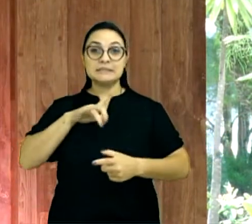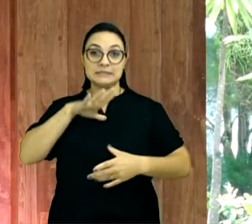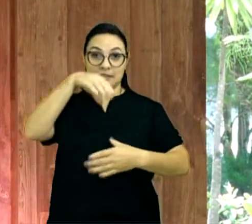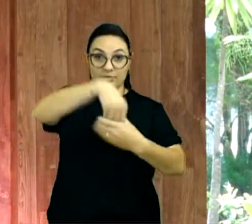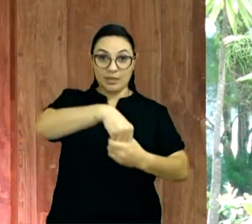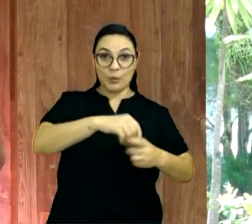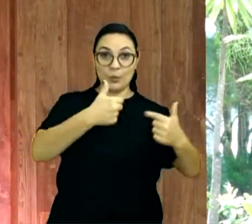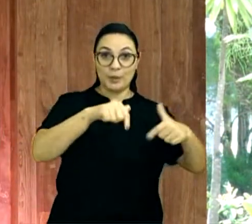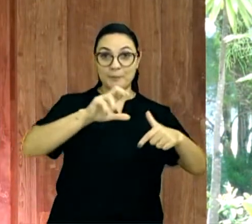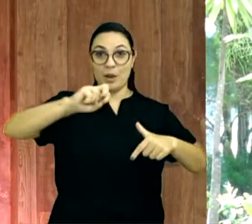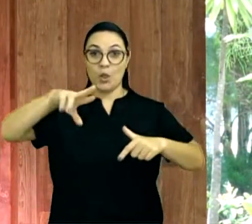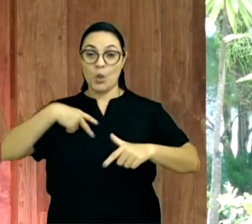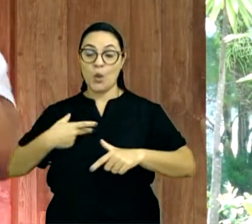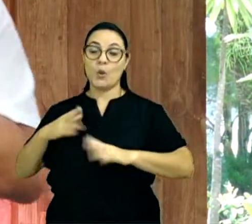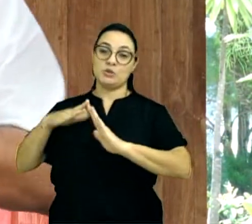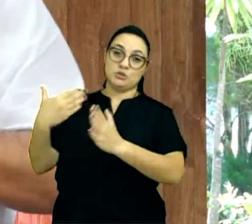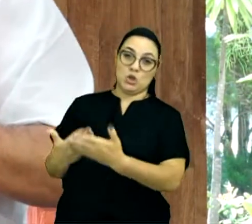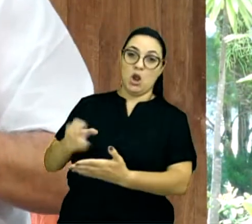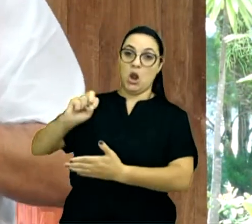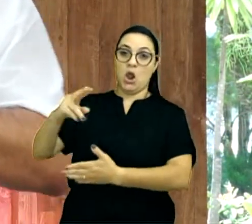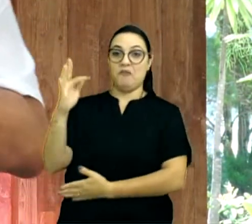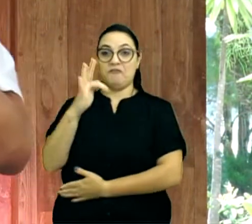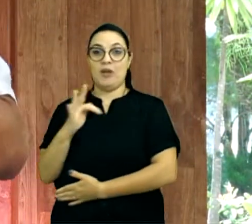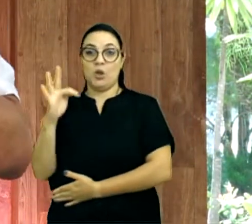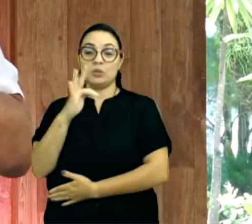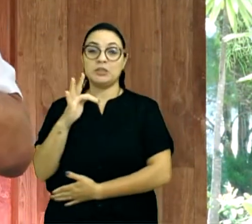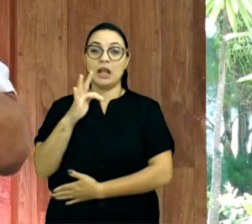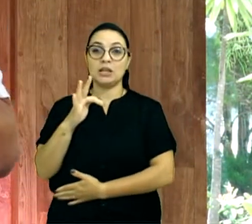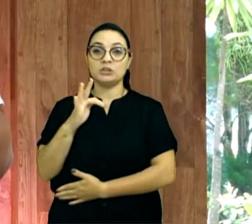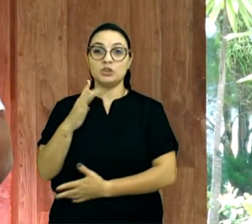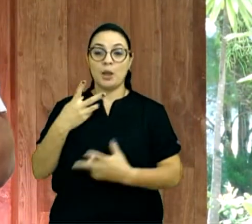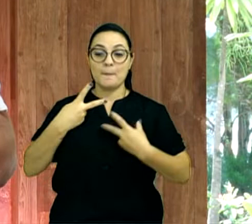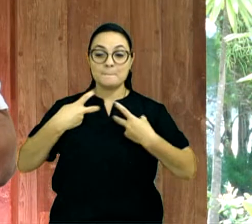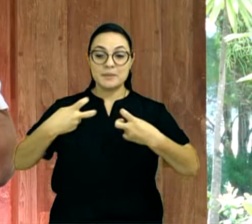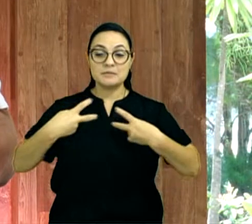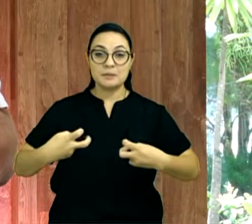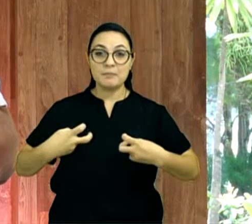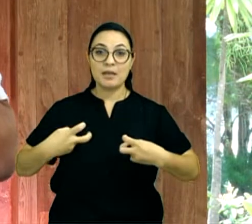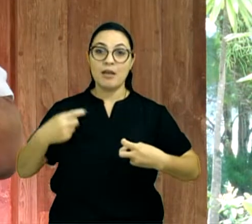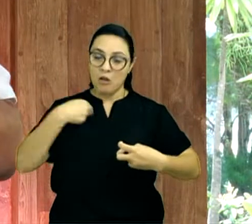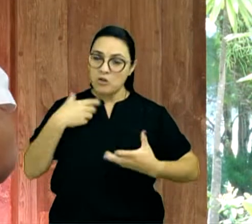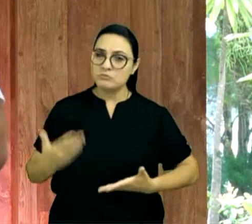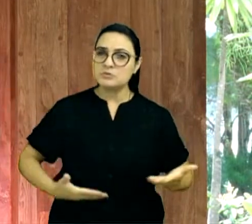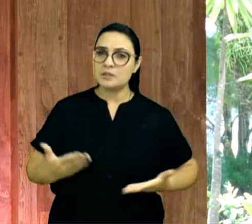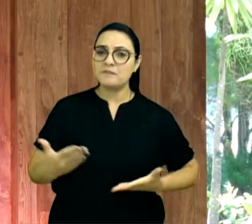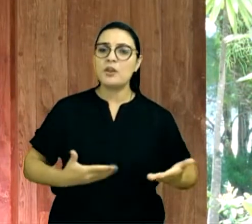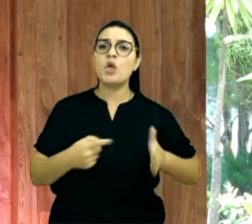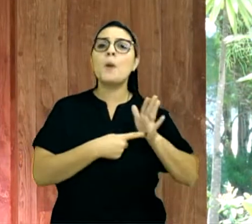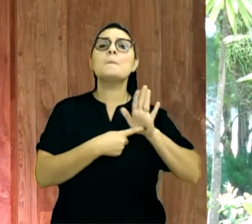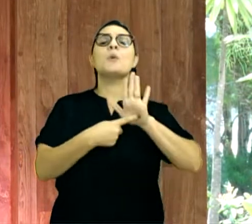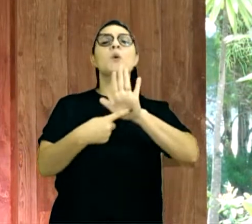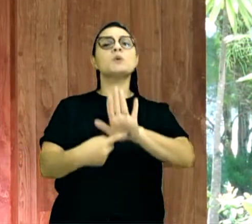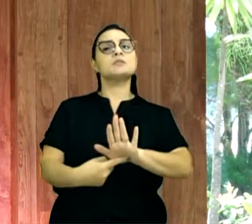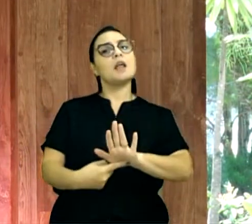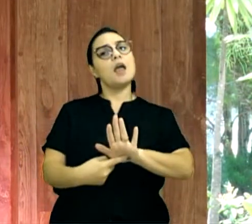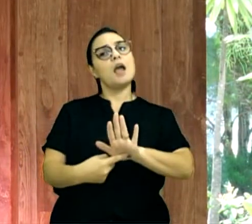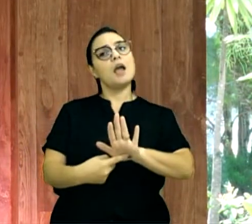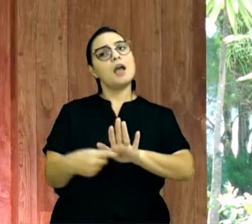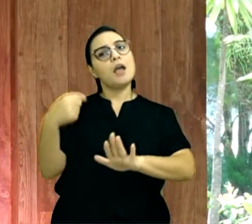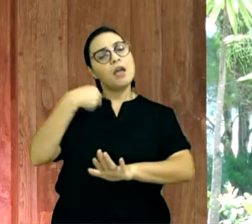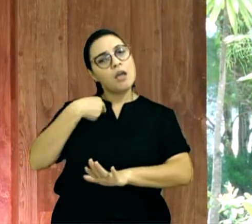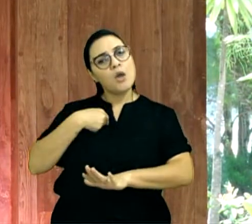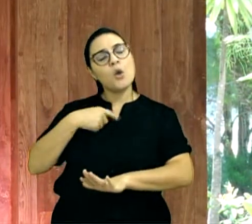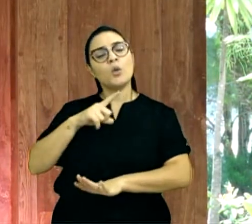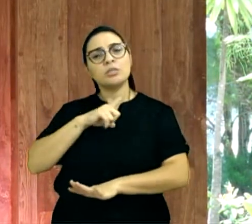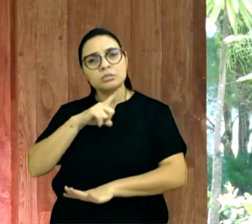escola, na faculdade, em casa, na vizinhança, eu estou servindo. Eu estou mostrando para aquela pessoa, que eu